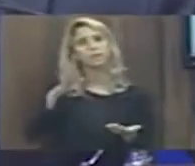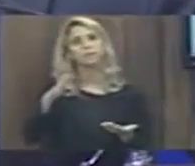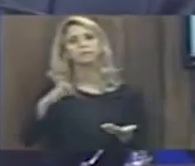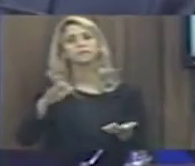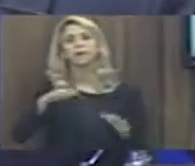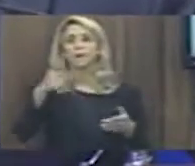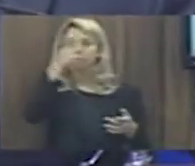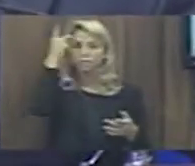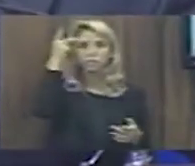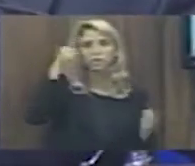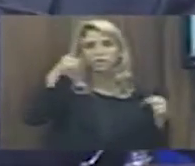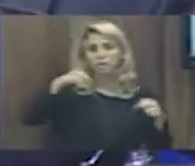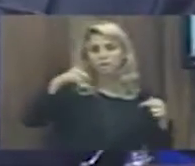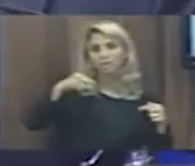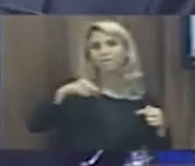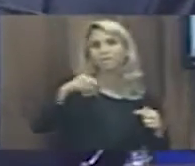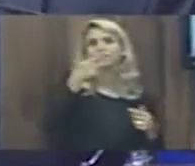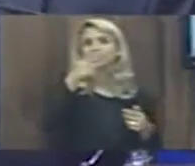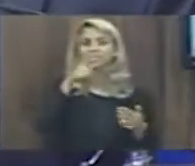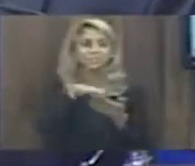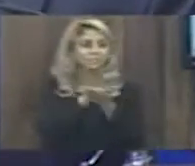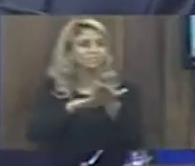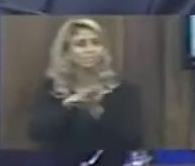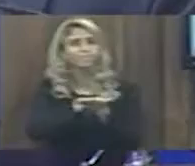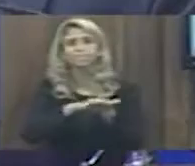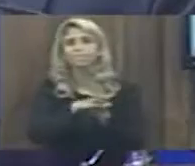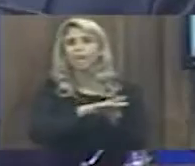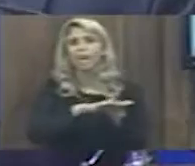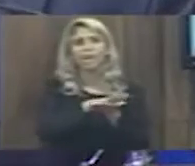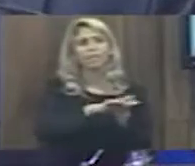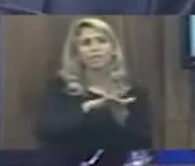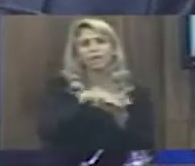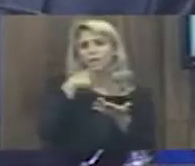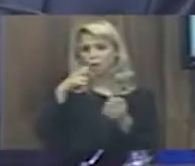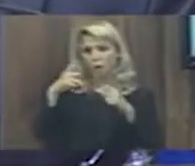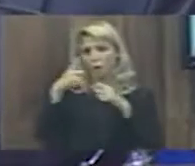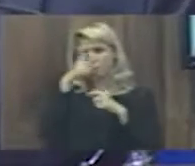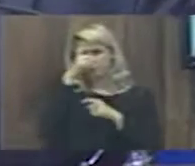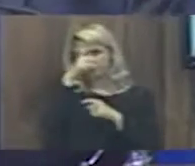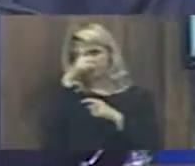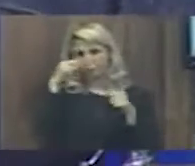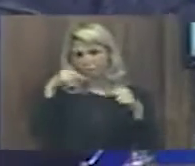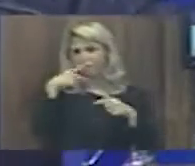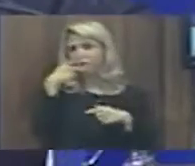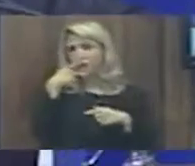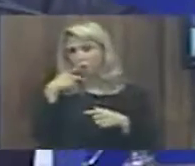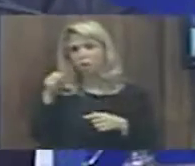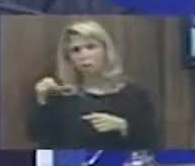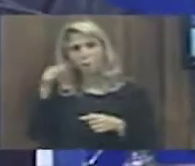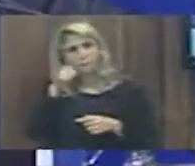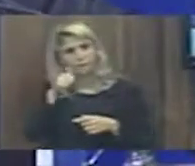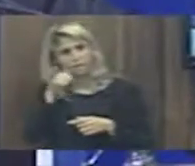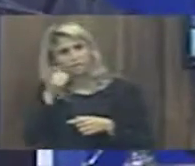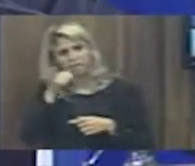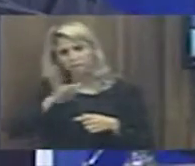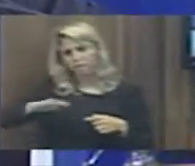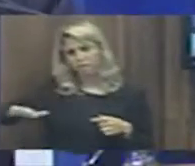tinha. A garota está com uma infecção no fígado, quase que generalizou. Está lá internada na mesma UTI.